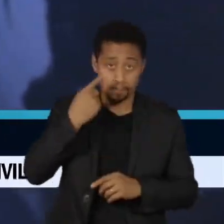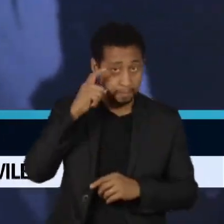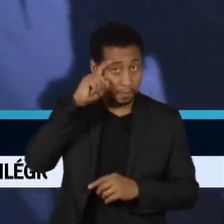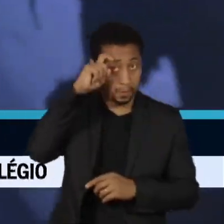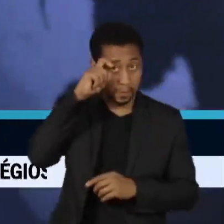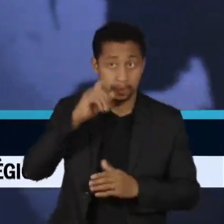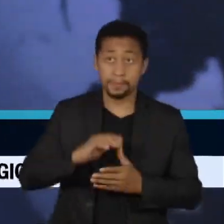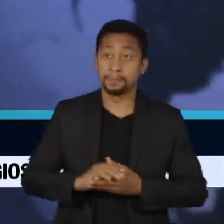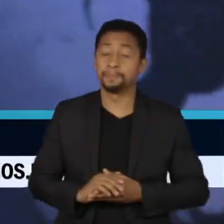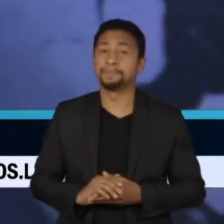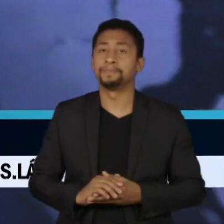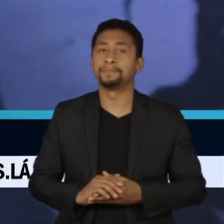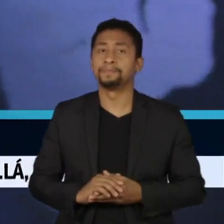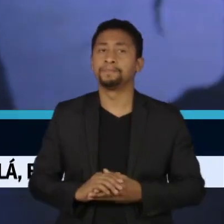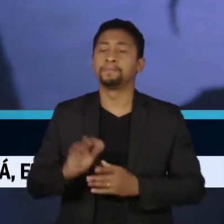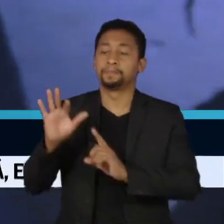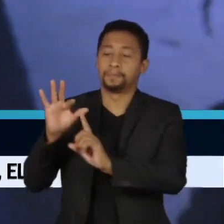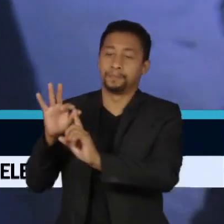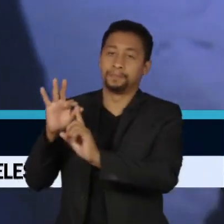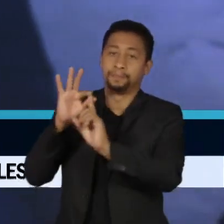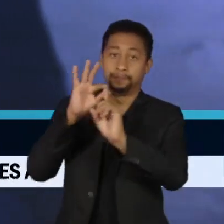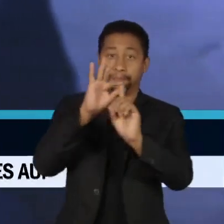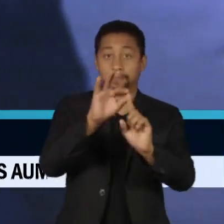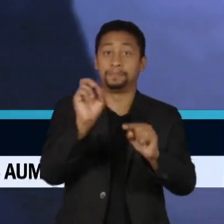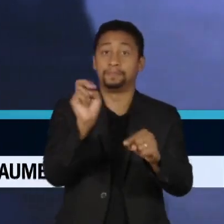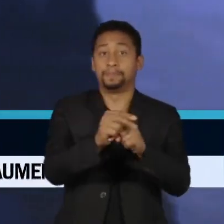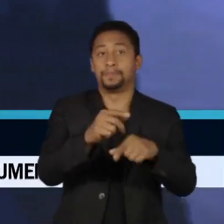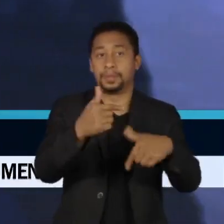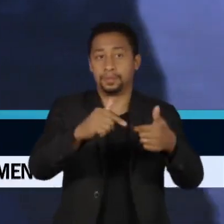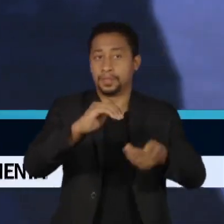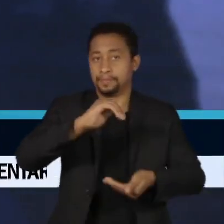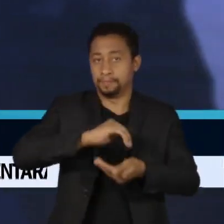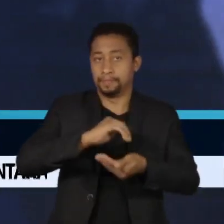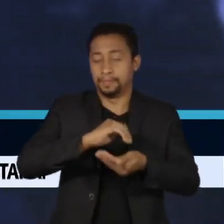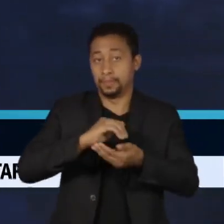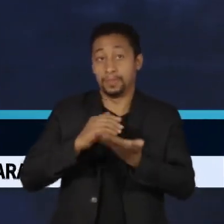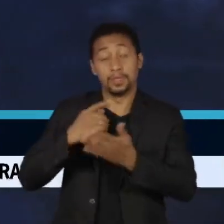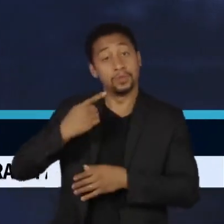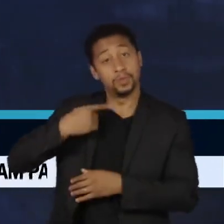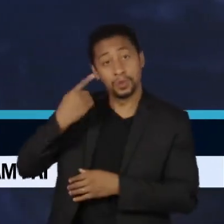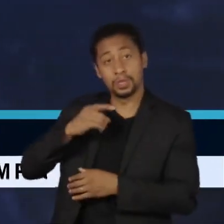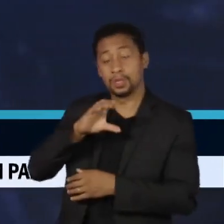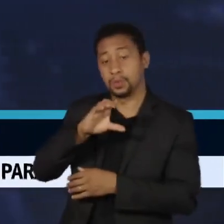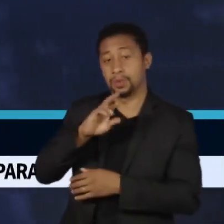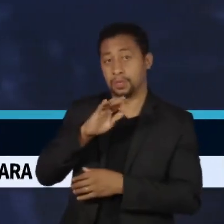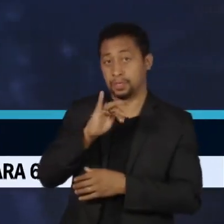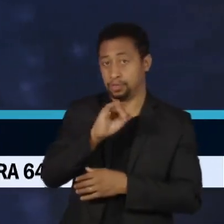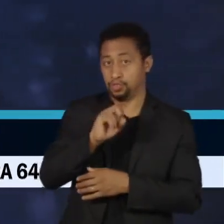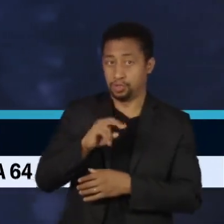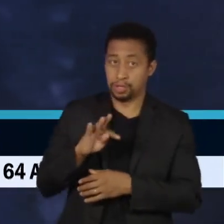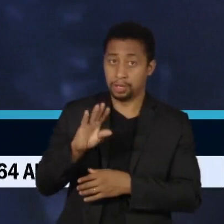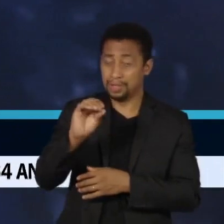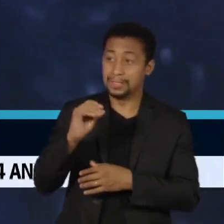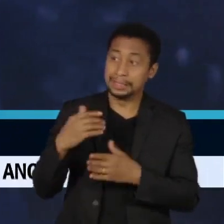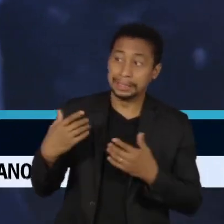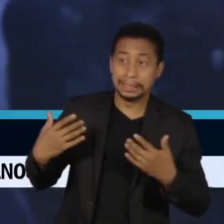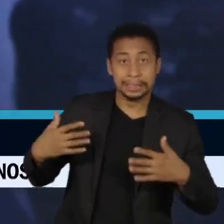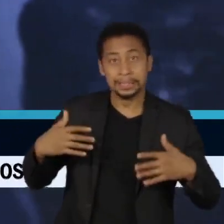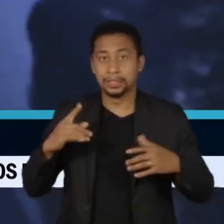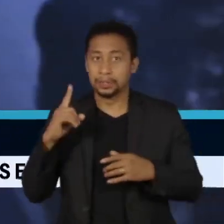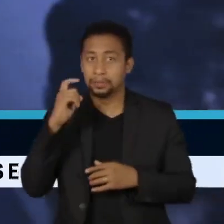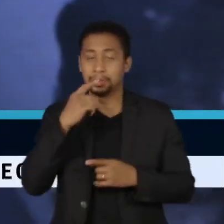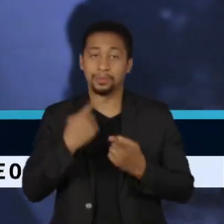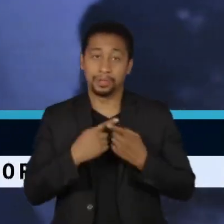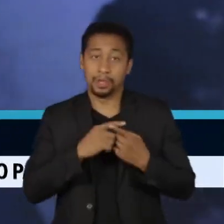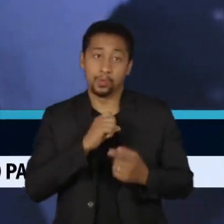Cotado para uma vaga do Supremo Tribunal Federal, o advogado Cristiano Zanin tem sofrido as consequências do rompimento com o sogro, amigo